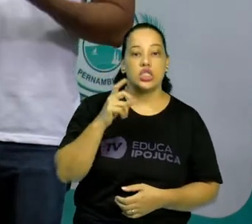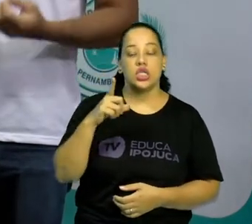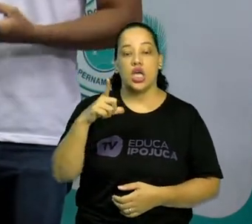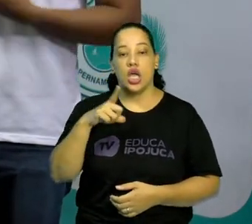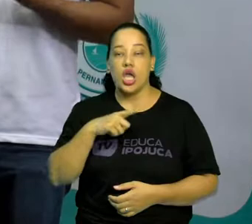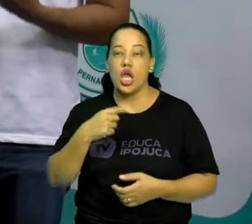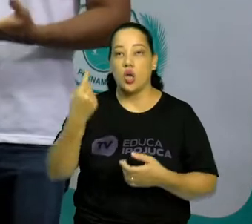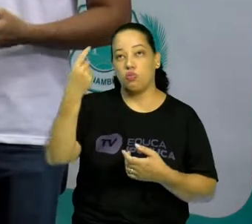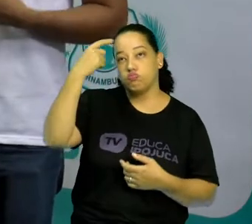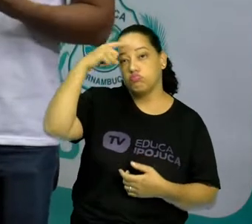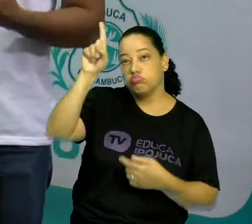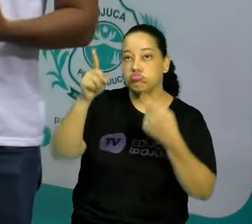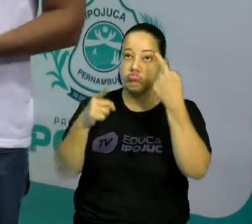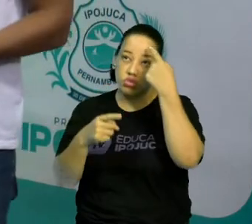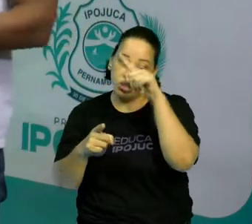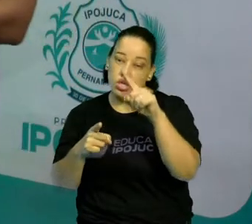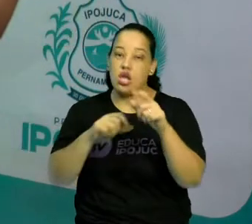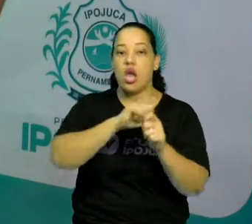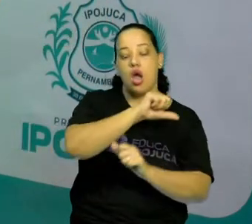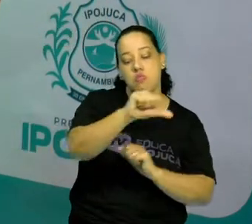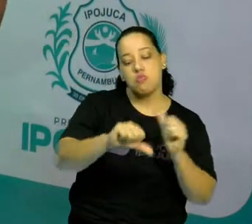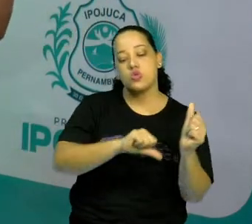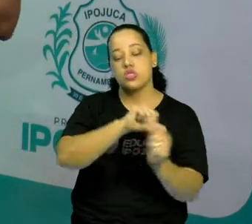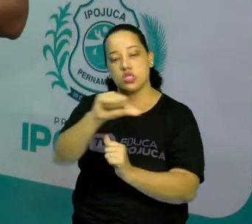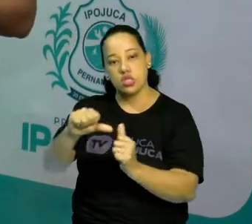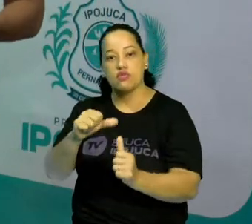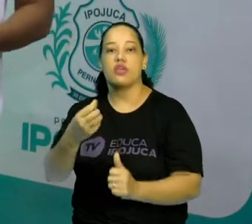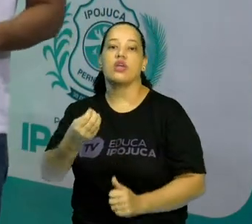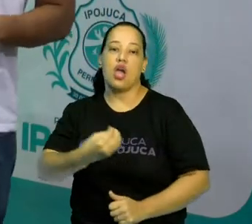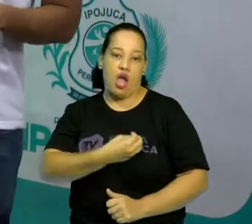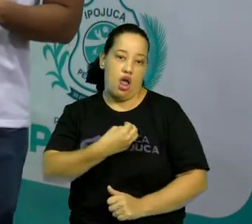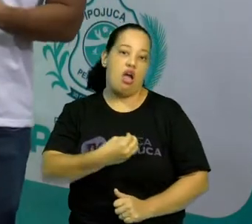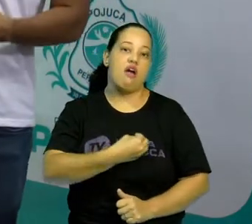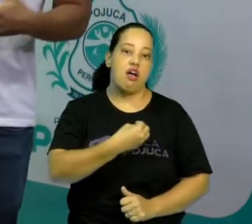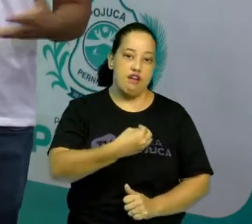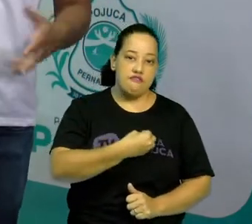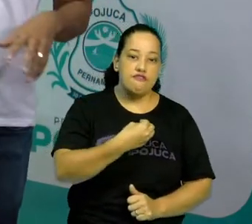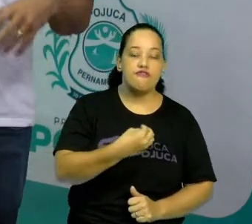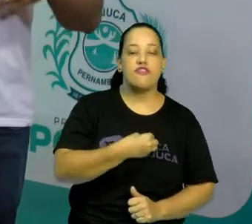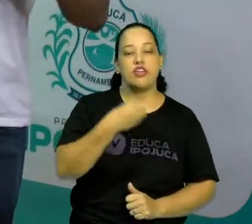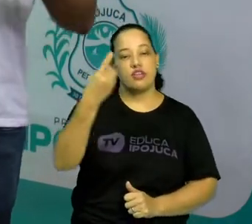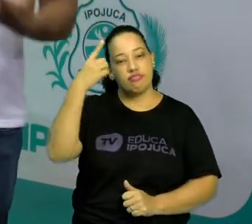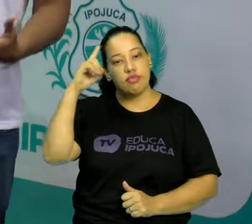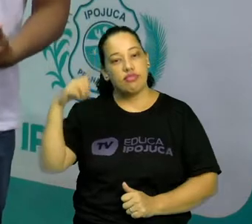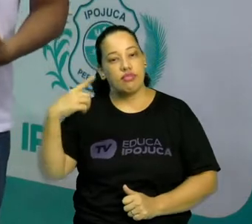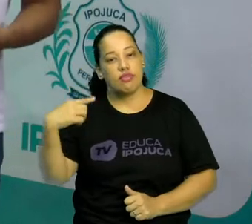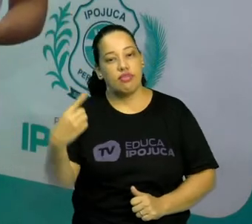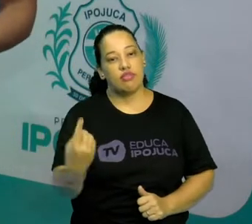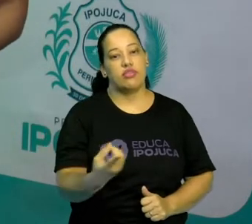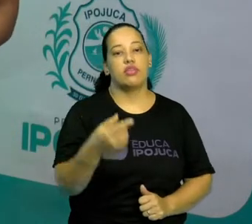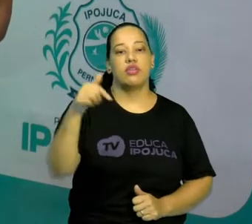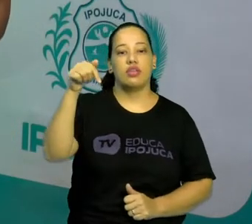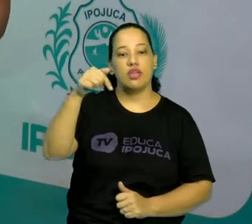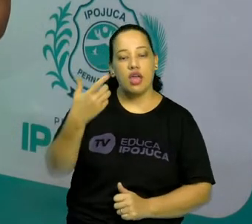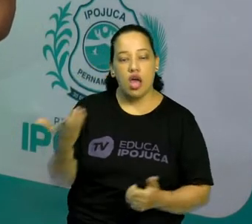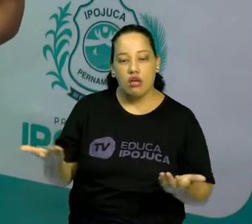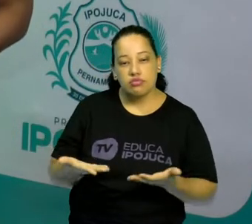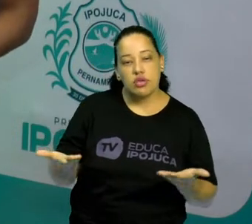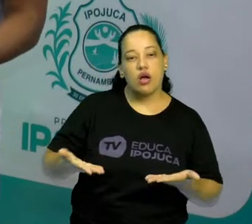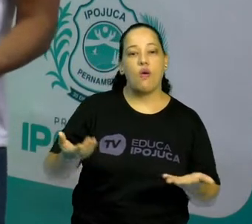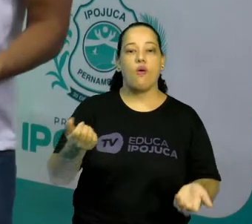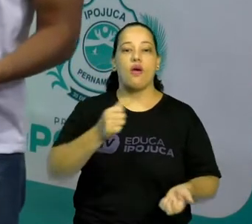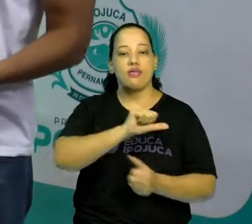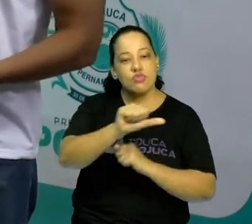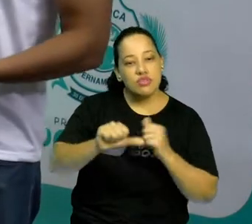processo criativo para modificar ali a nossa realidade, o nosso dia a dia, o nosso presente, o nosso cotidiano.